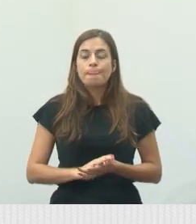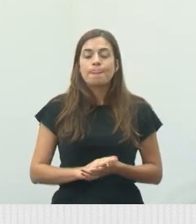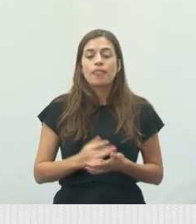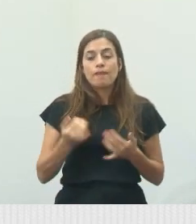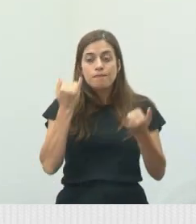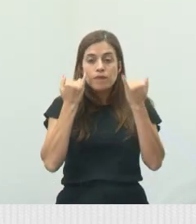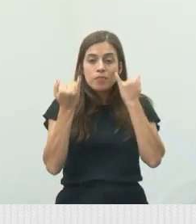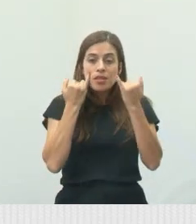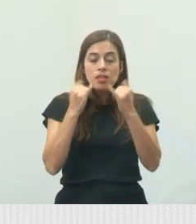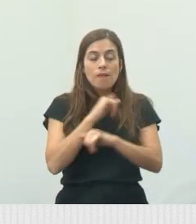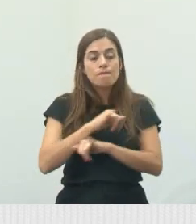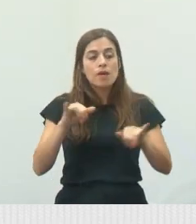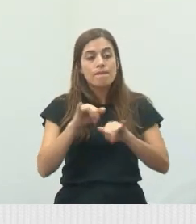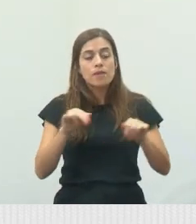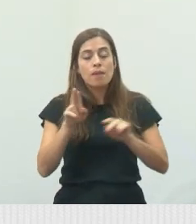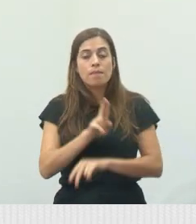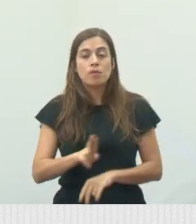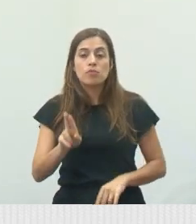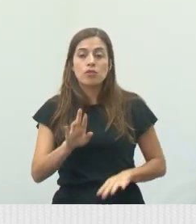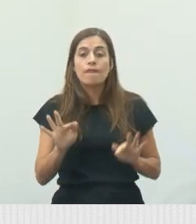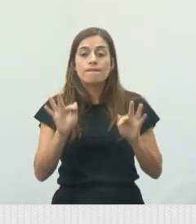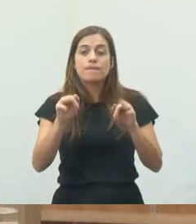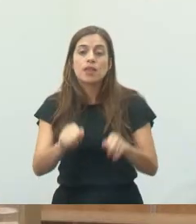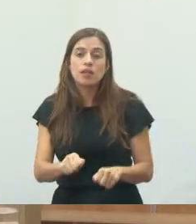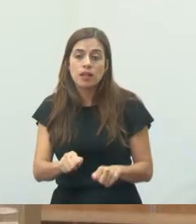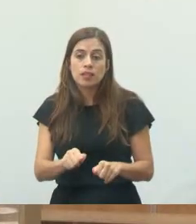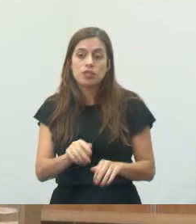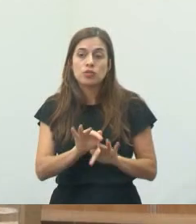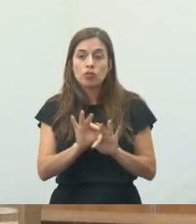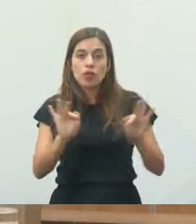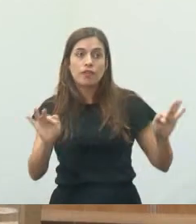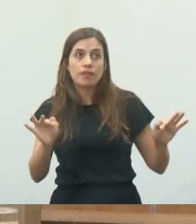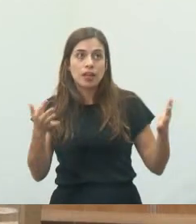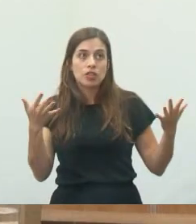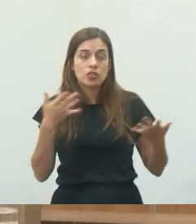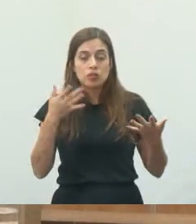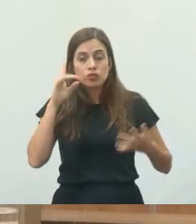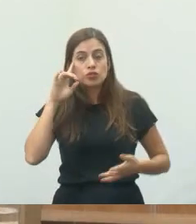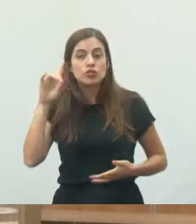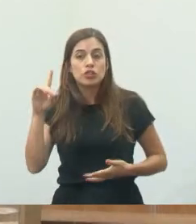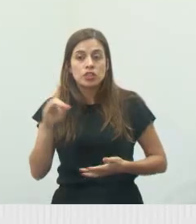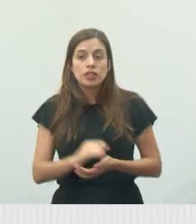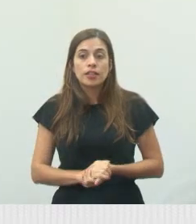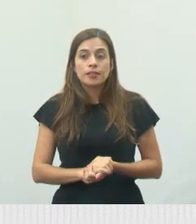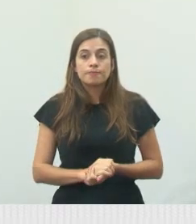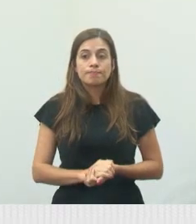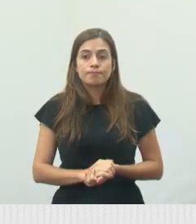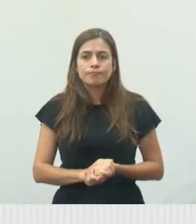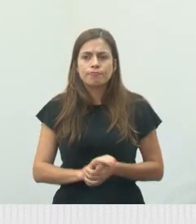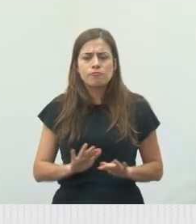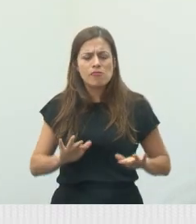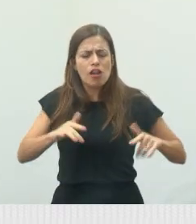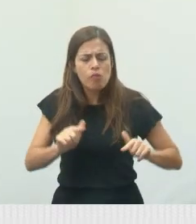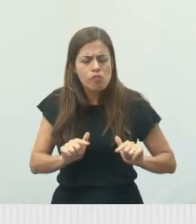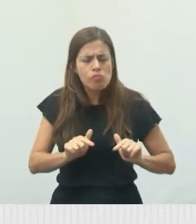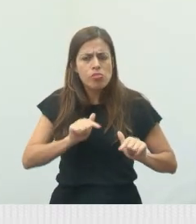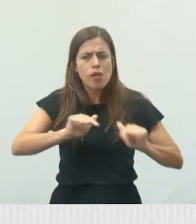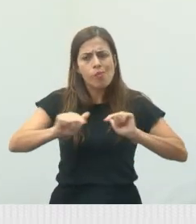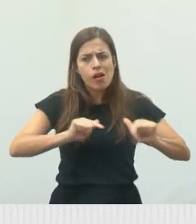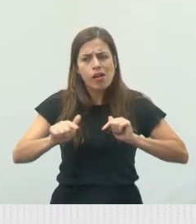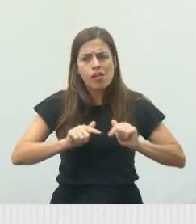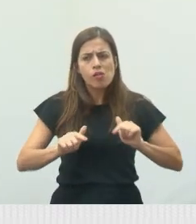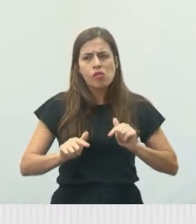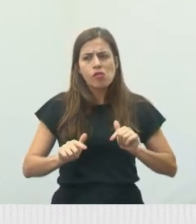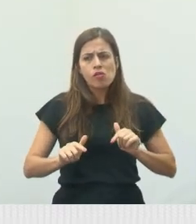informação de utilidade pública. E finalizo com a frase do dia de hoje, que encare o seu trabalho como